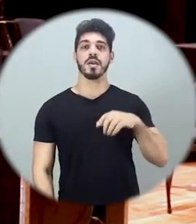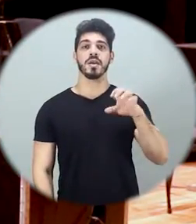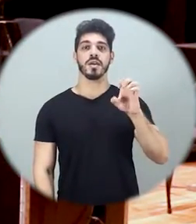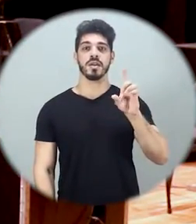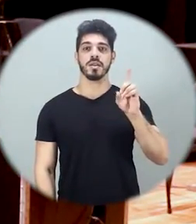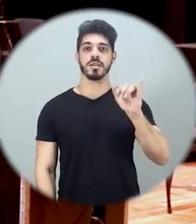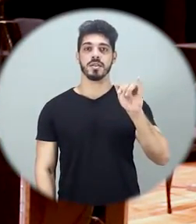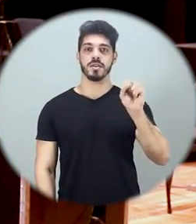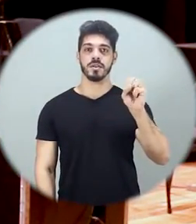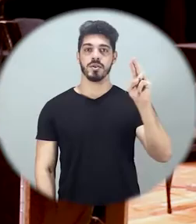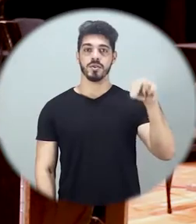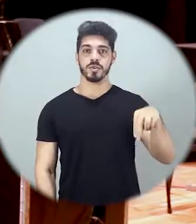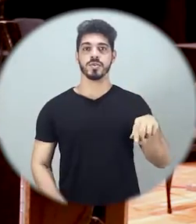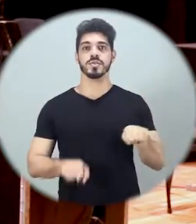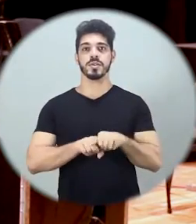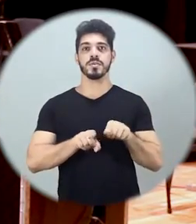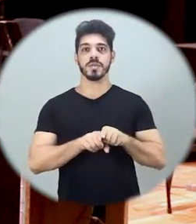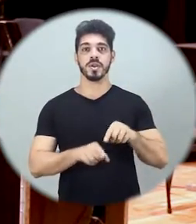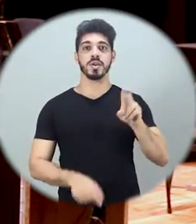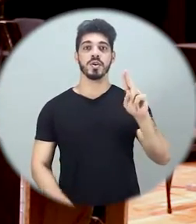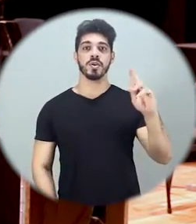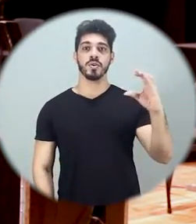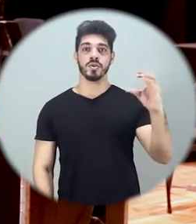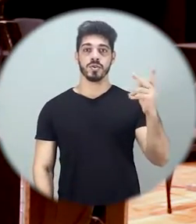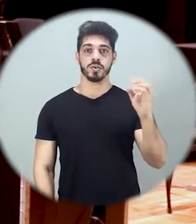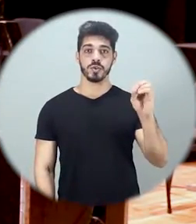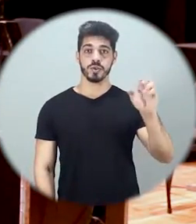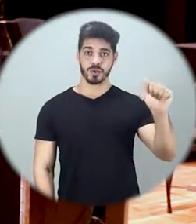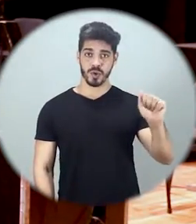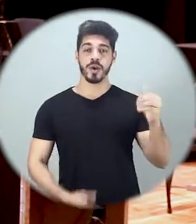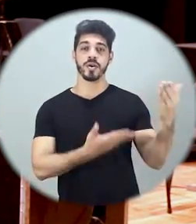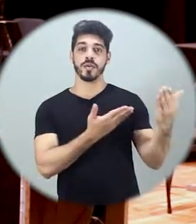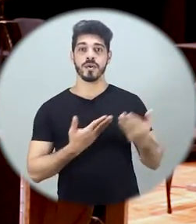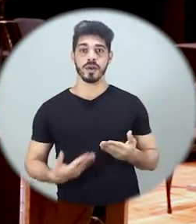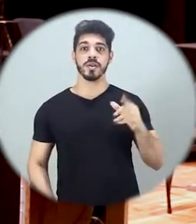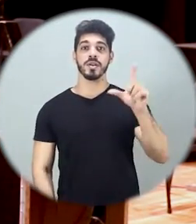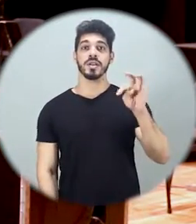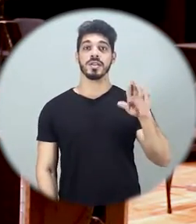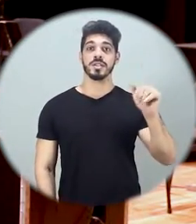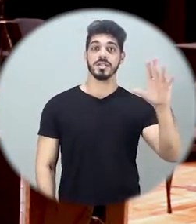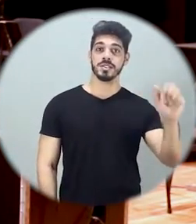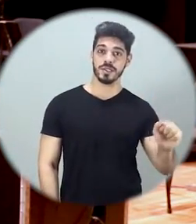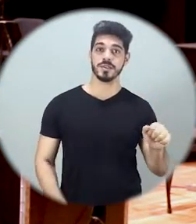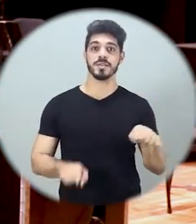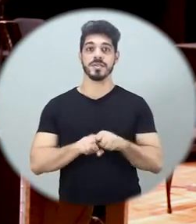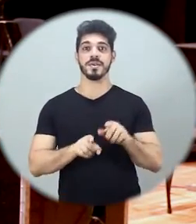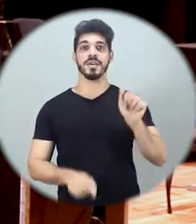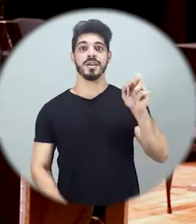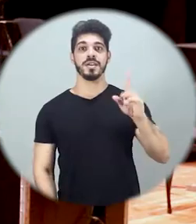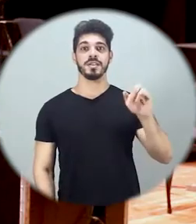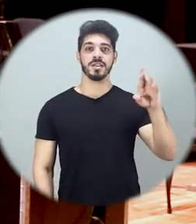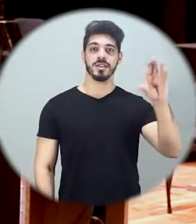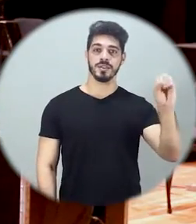Uchoa. Os convidados são Letícia Damasceno e Adriana Aranha. E às 8 e meia da noite, você vai ver uma